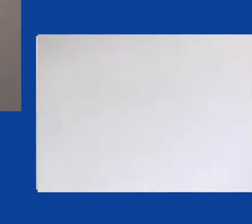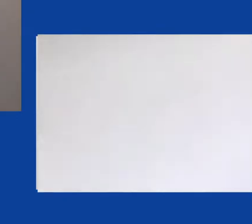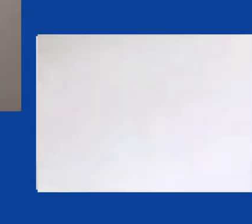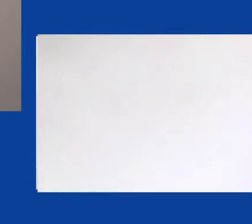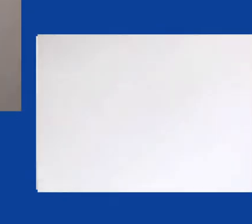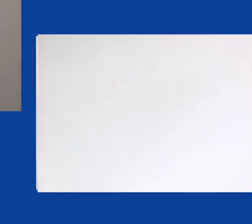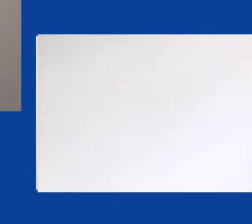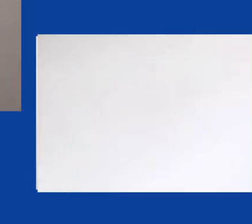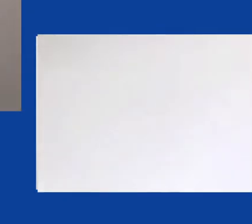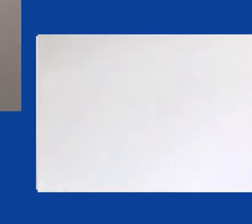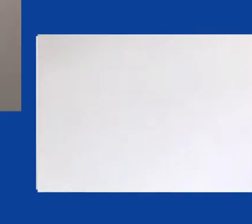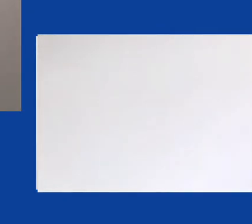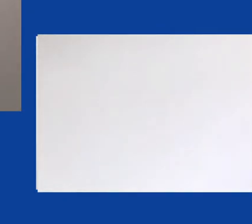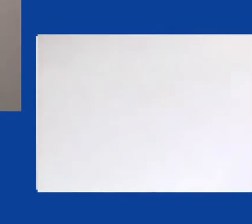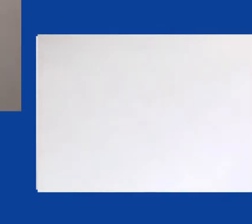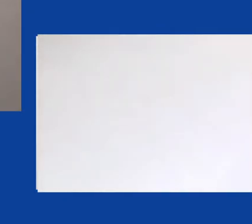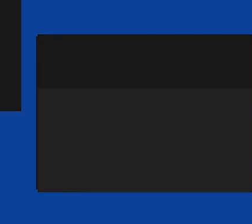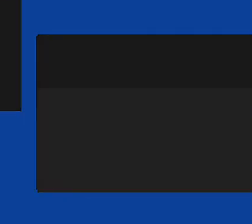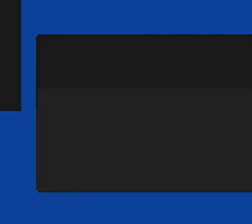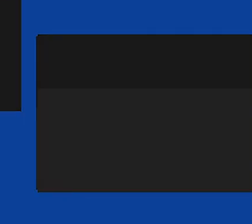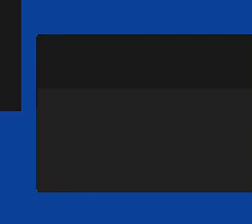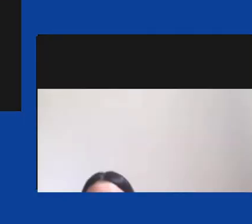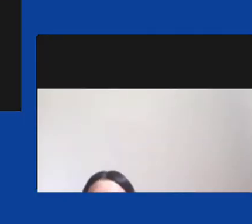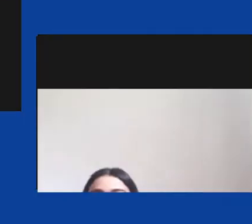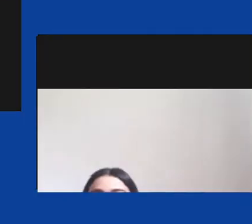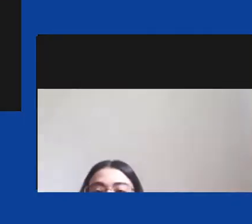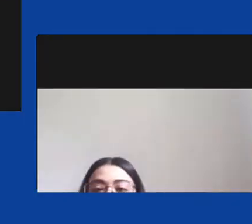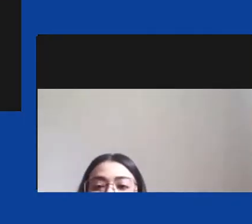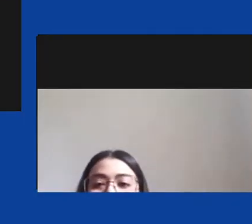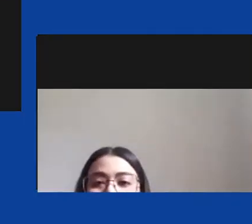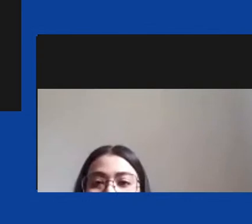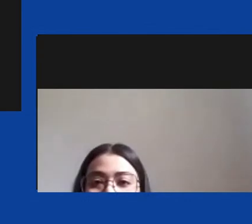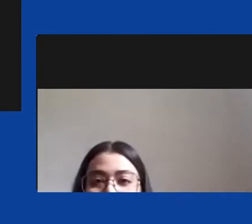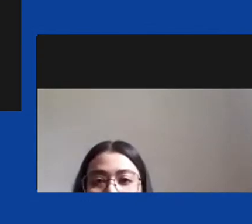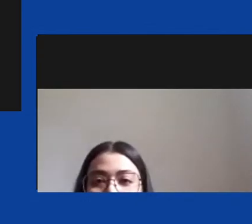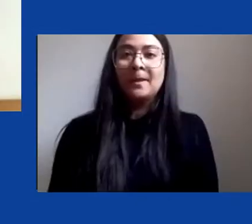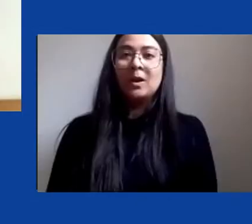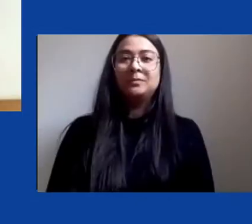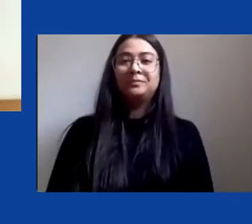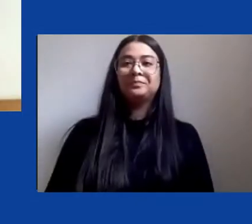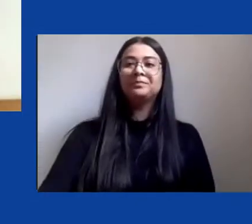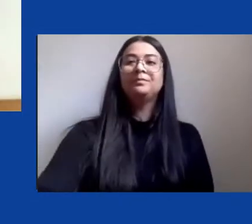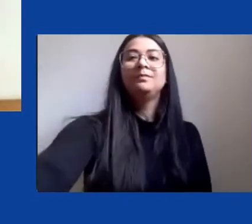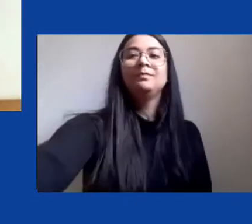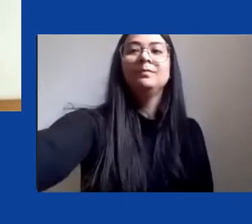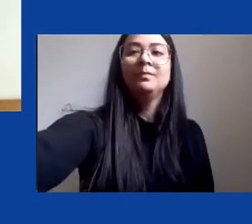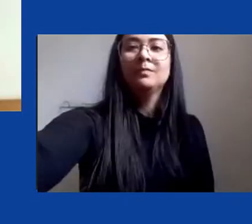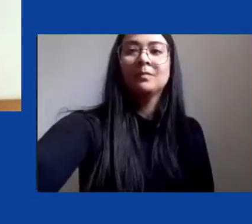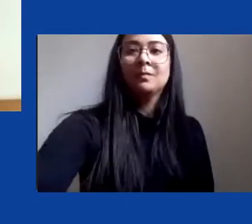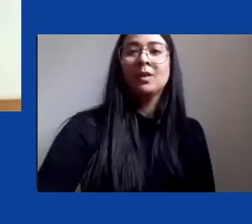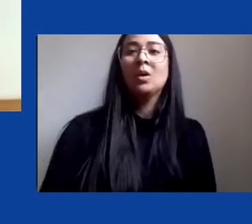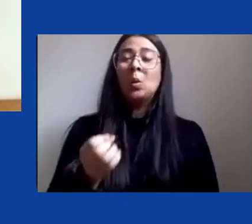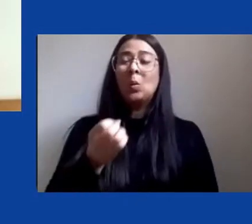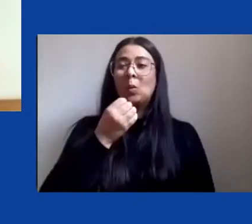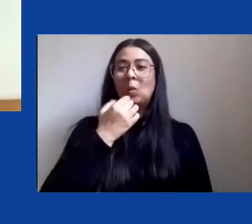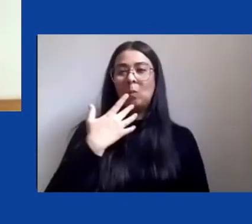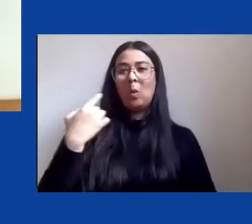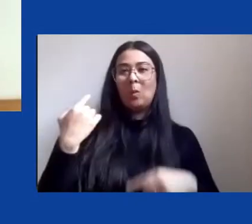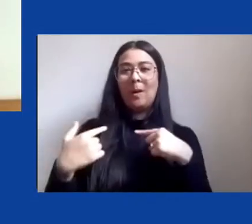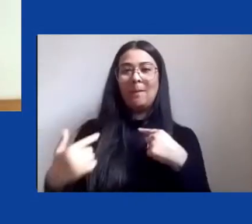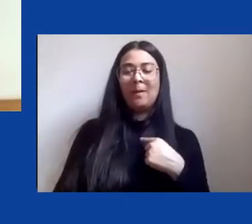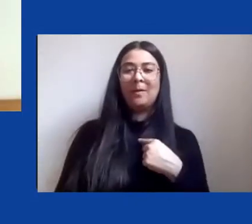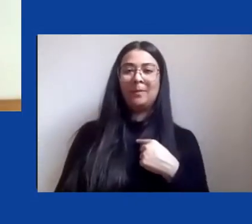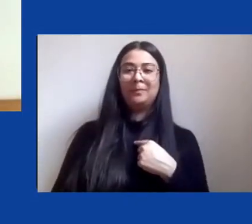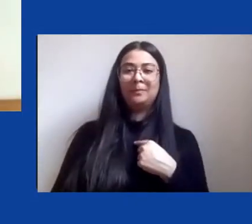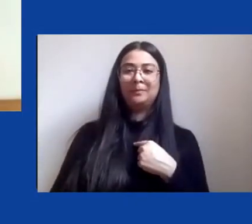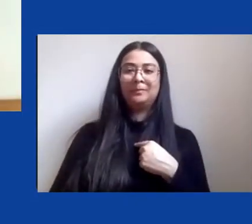e eu acho que vai dar um bom debate. agora eu queria passar a palavra